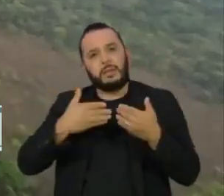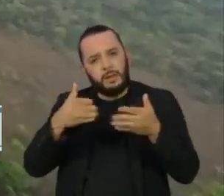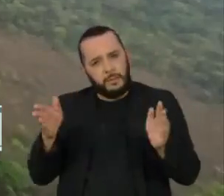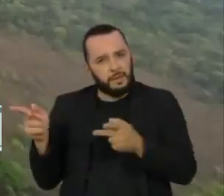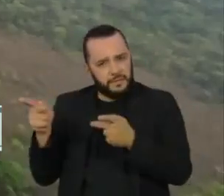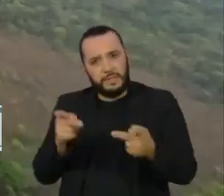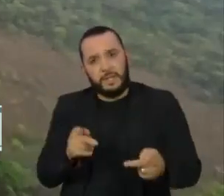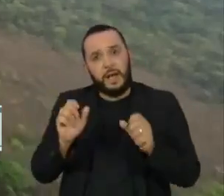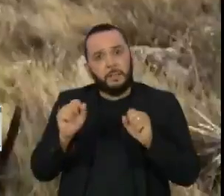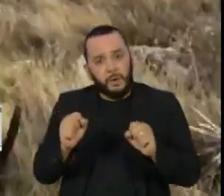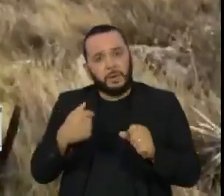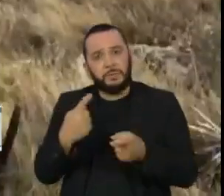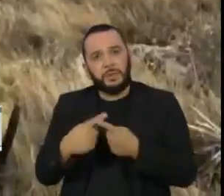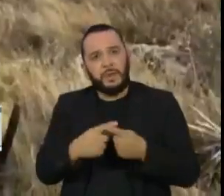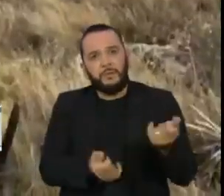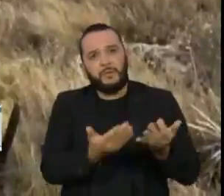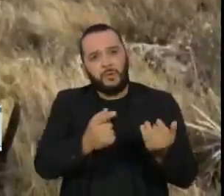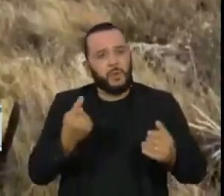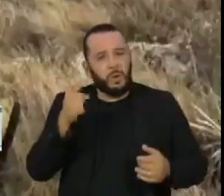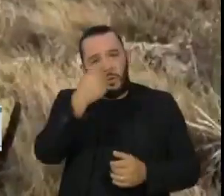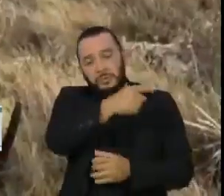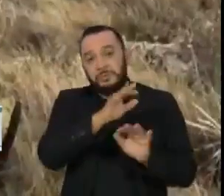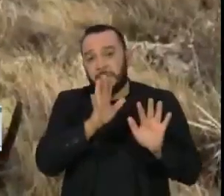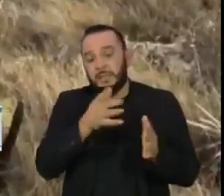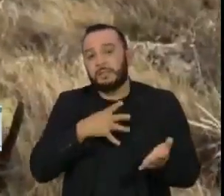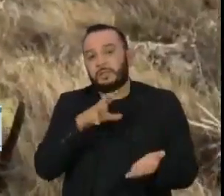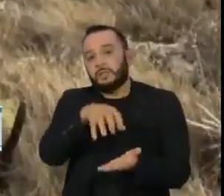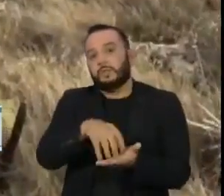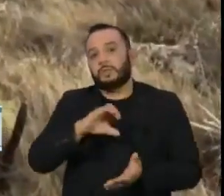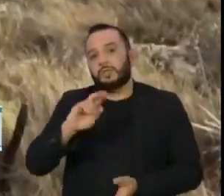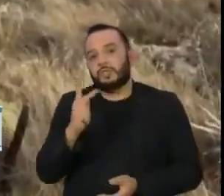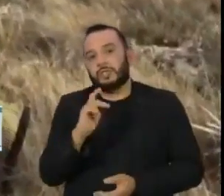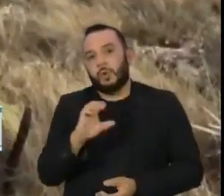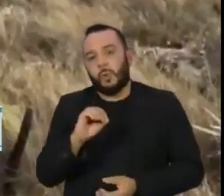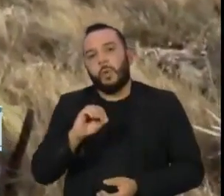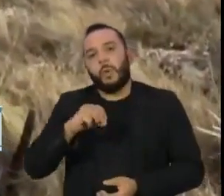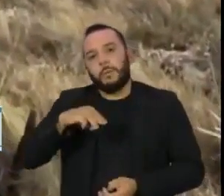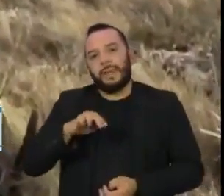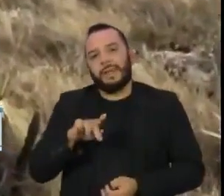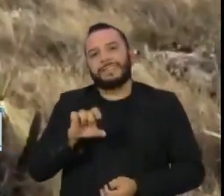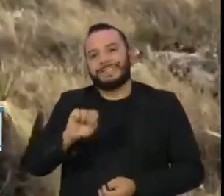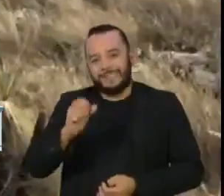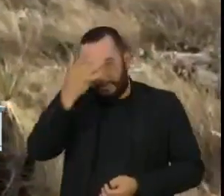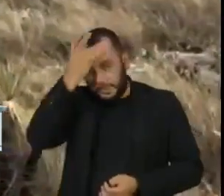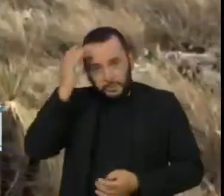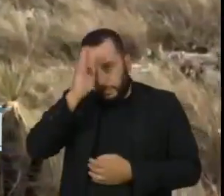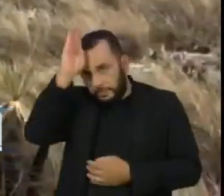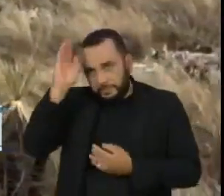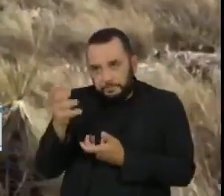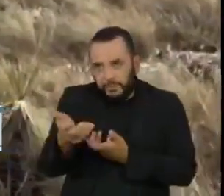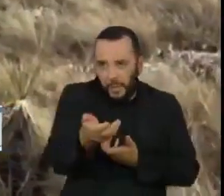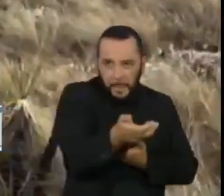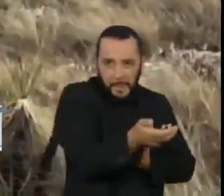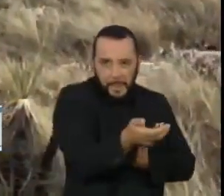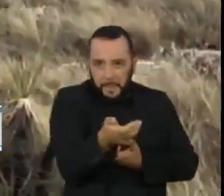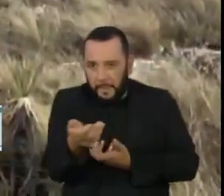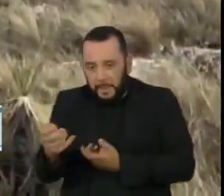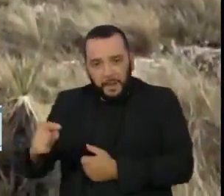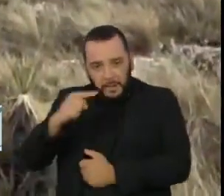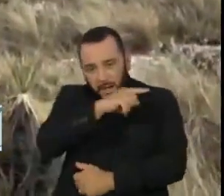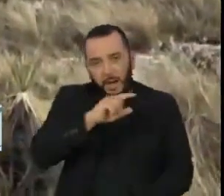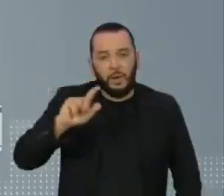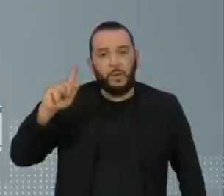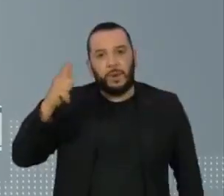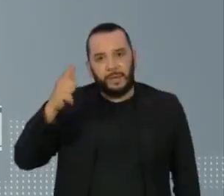visitação ao público. Os brigadistas do Instituto Chico Mendes, de Brigadas Voluntárias, do Corpo de Bombeiros de Goiás e do